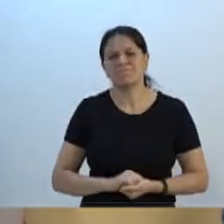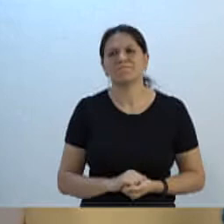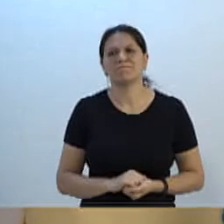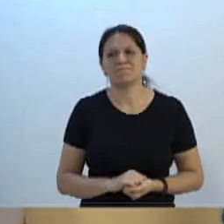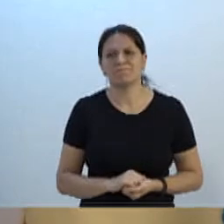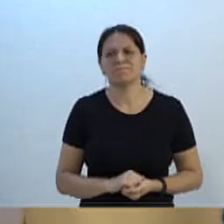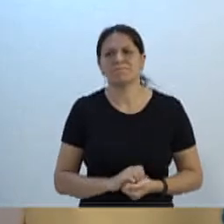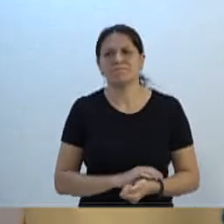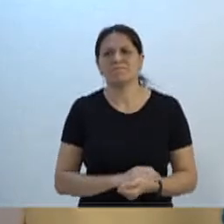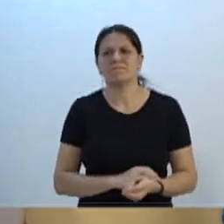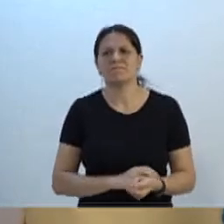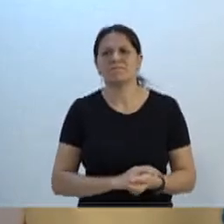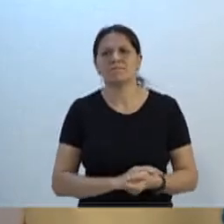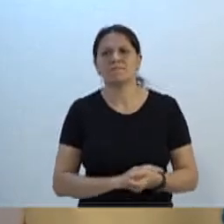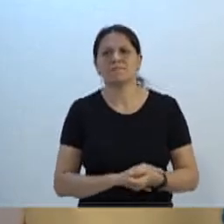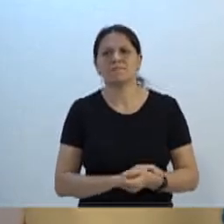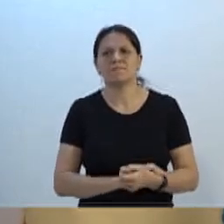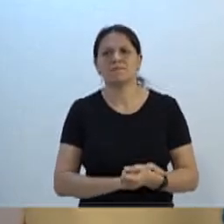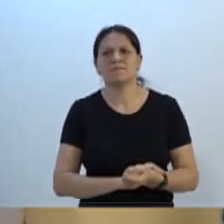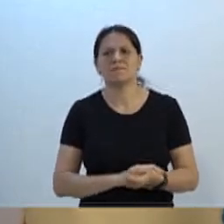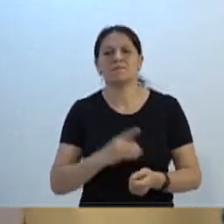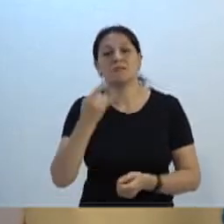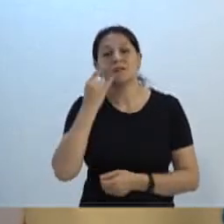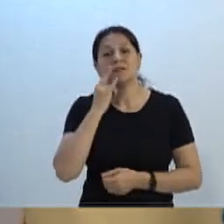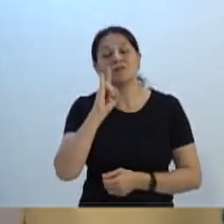nossa última guerreira.